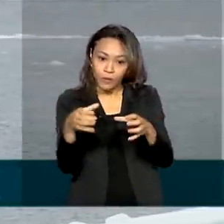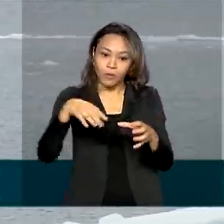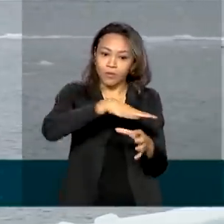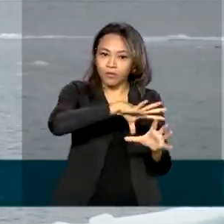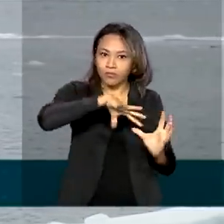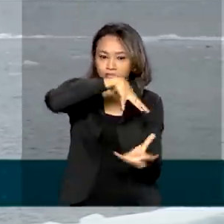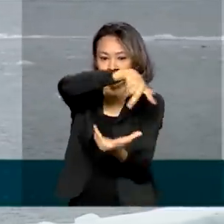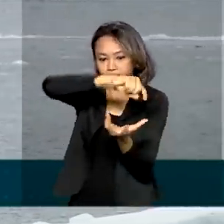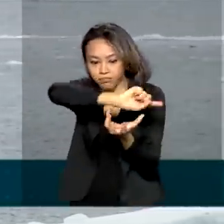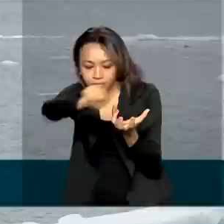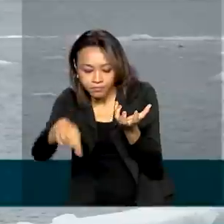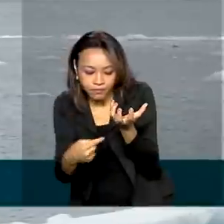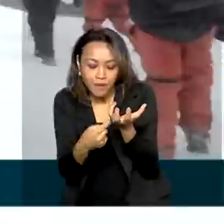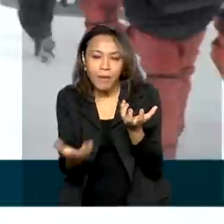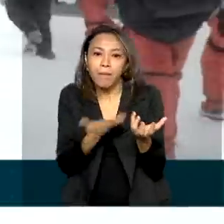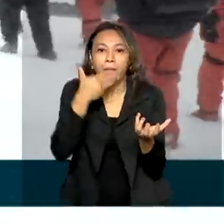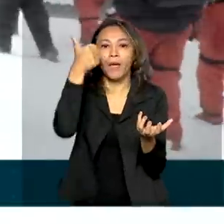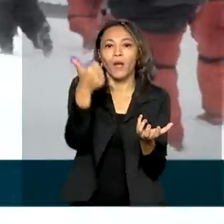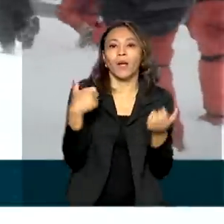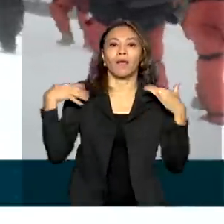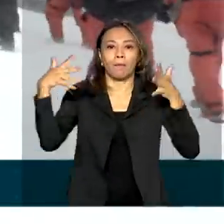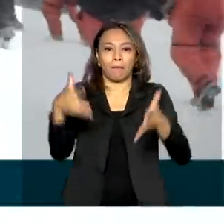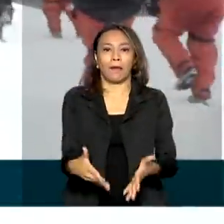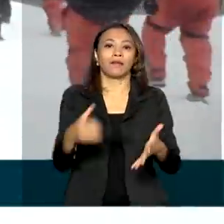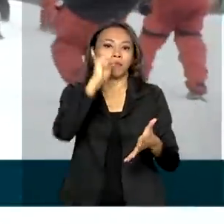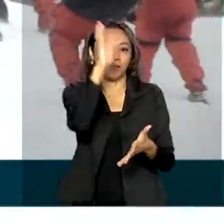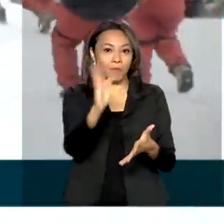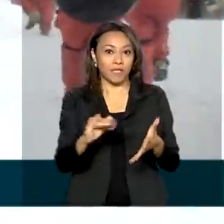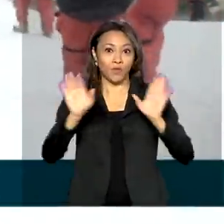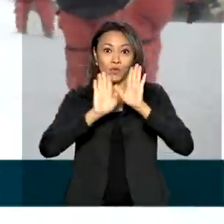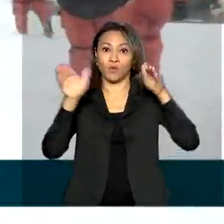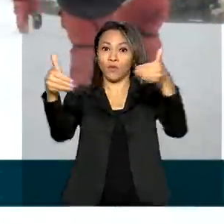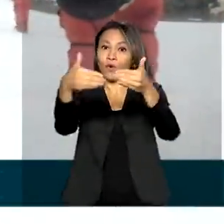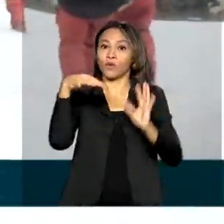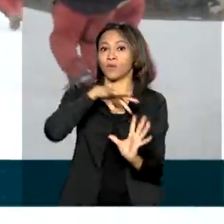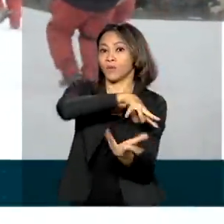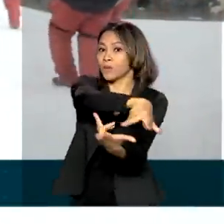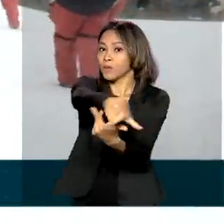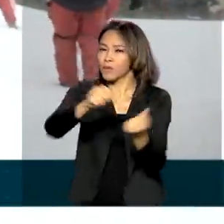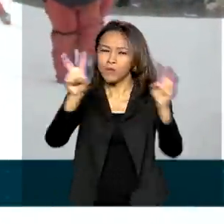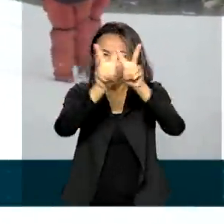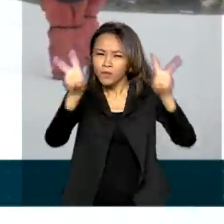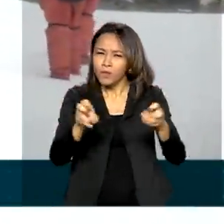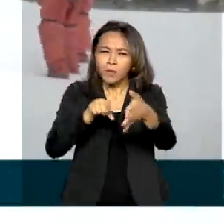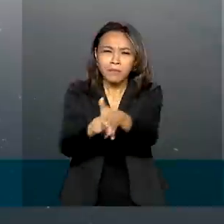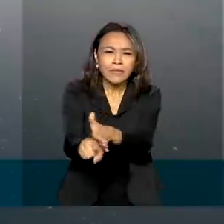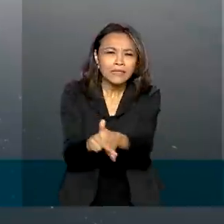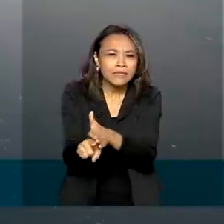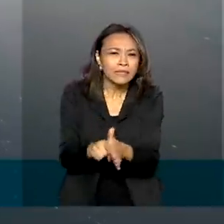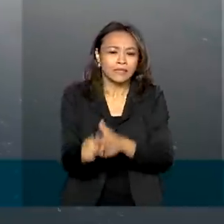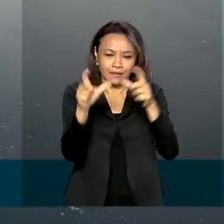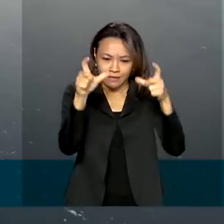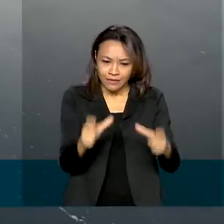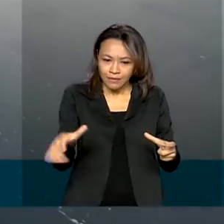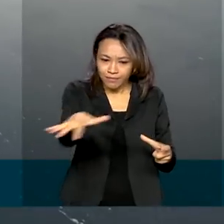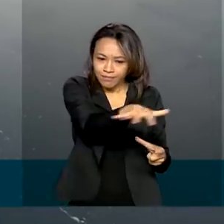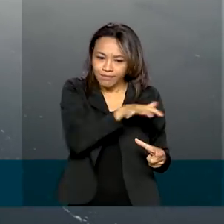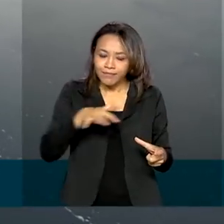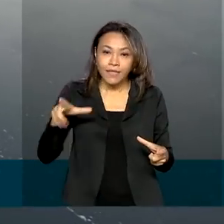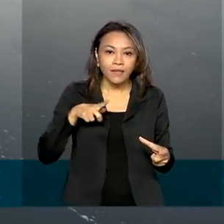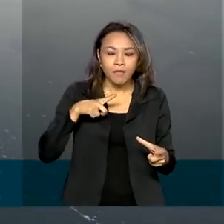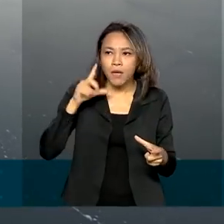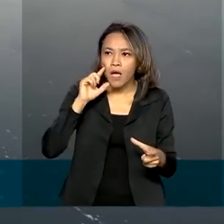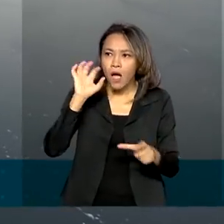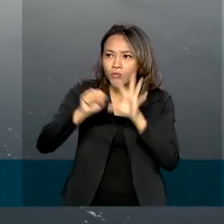otimizar a participação do Brasil nos fóruns internacionais de pesquisa antártica, além de obter